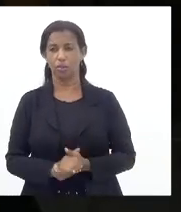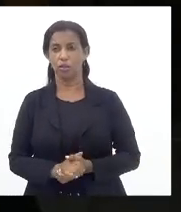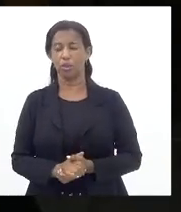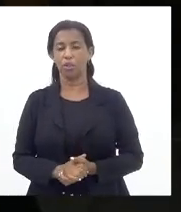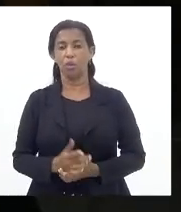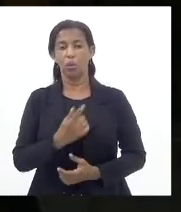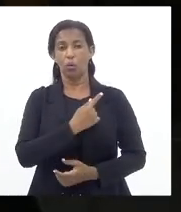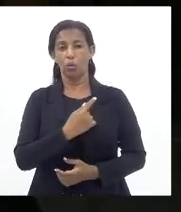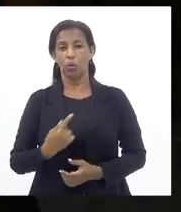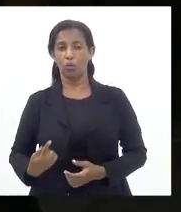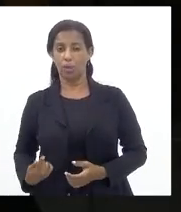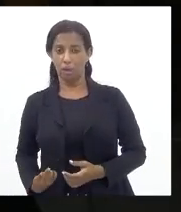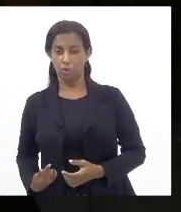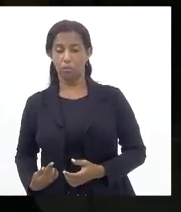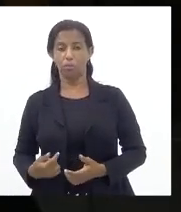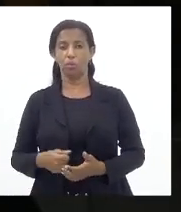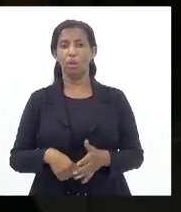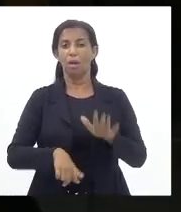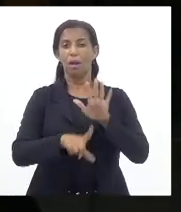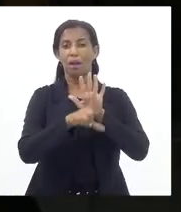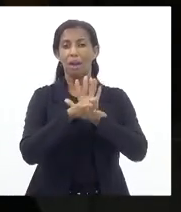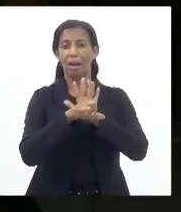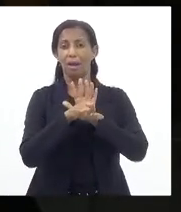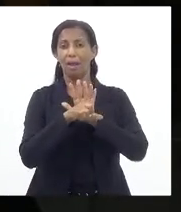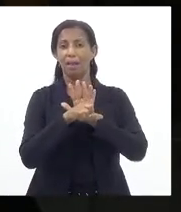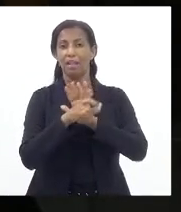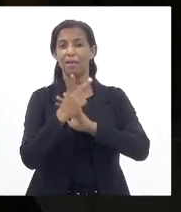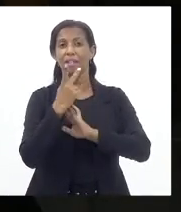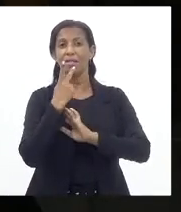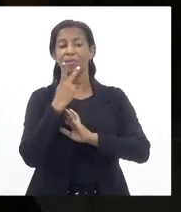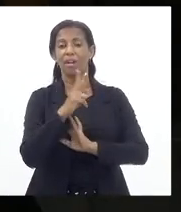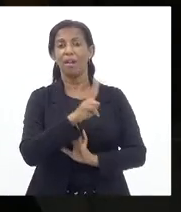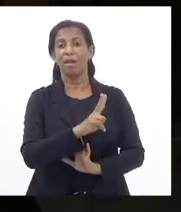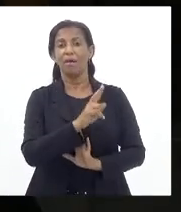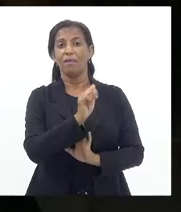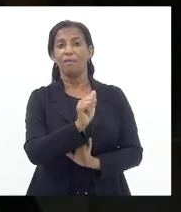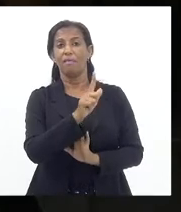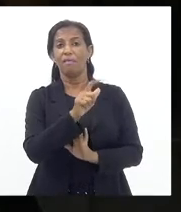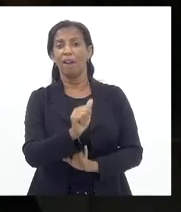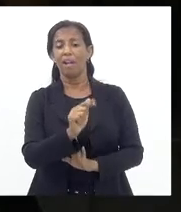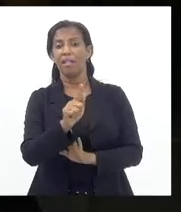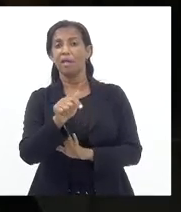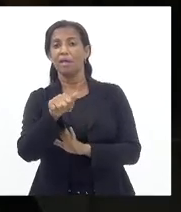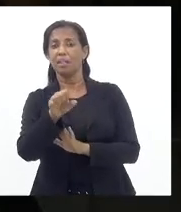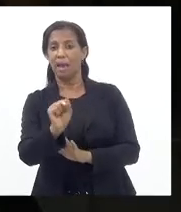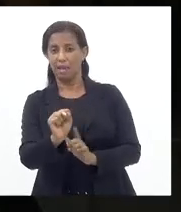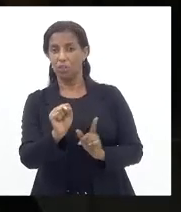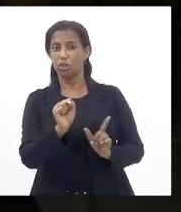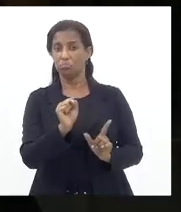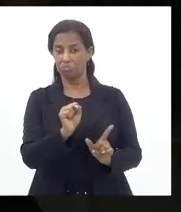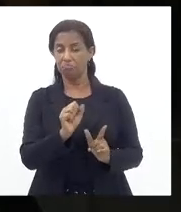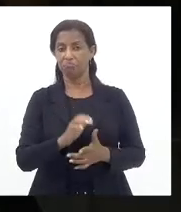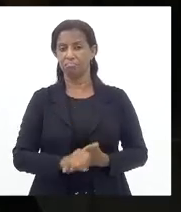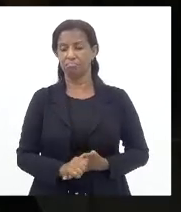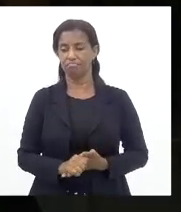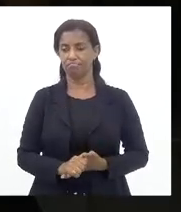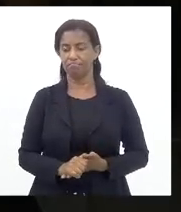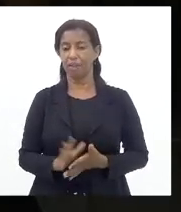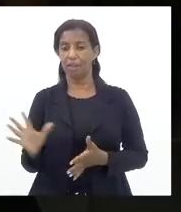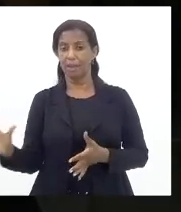governador Da lei Que eu intitulo Vale Gás O Vale Gás Está